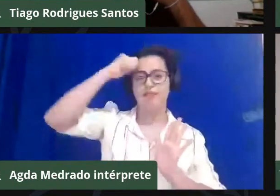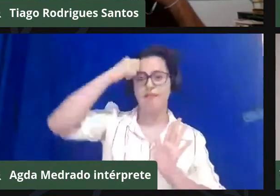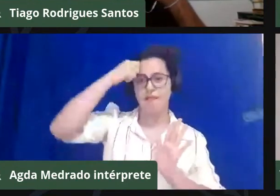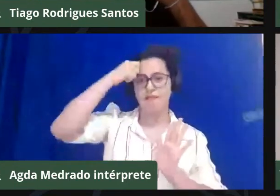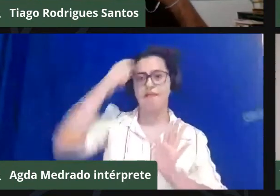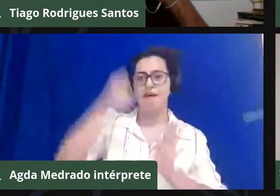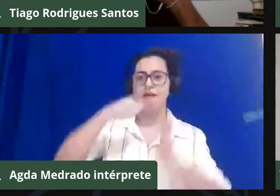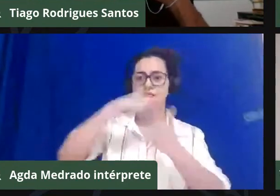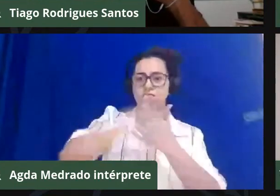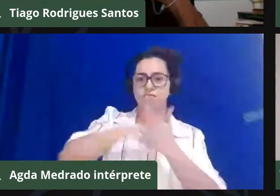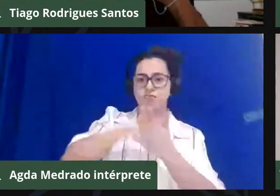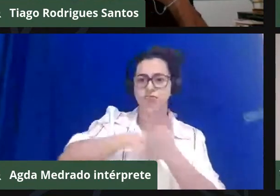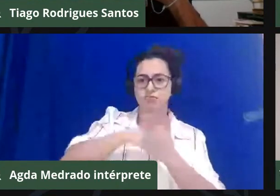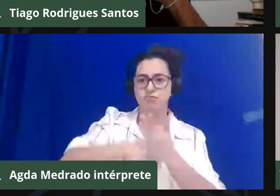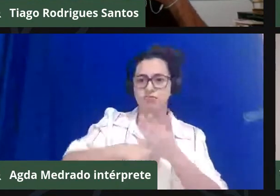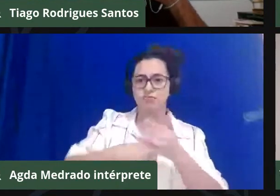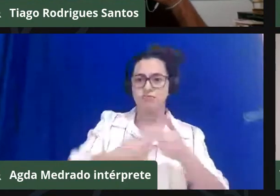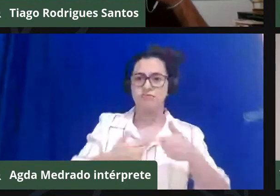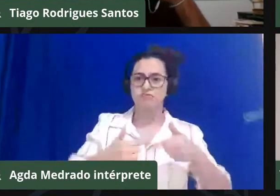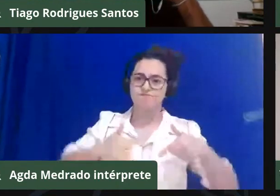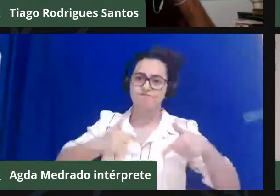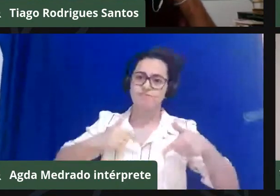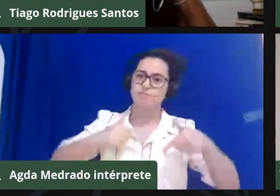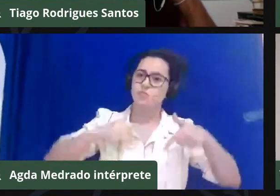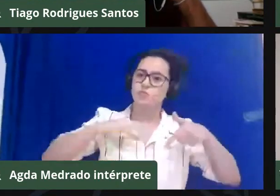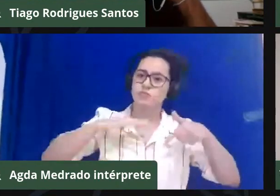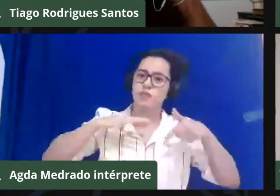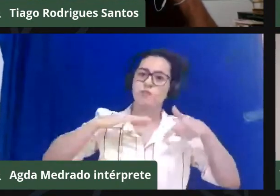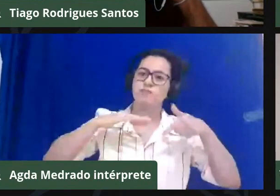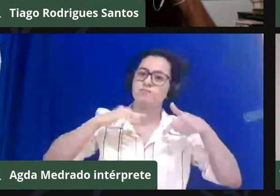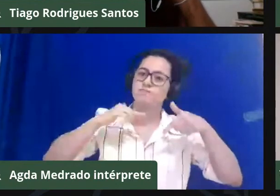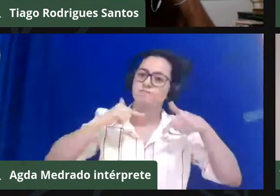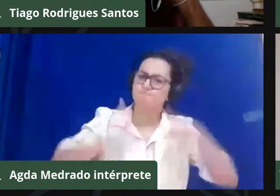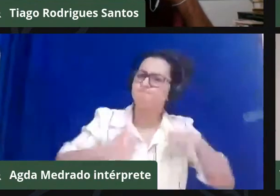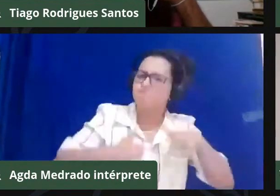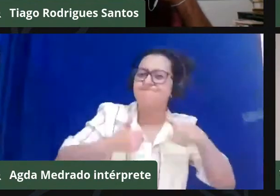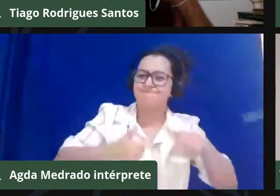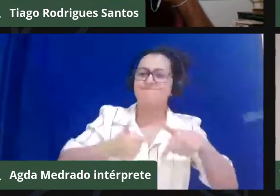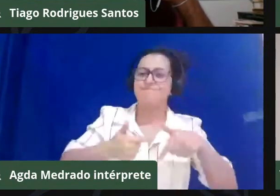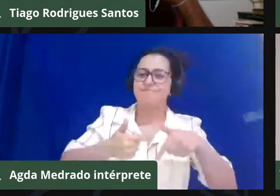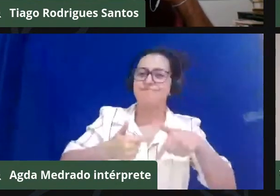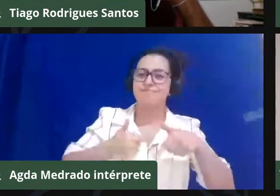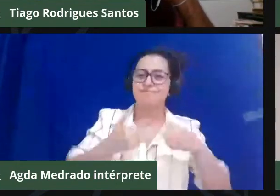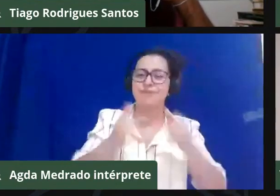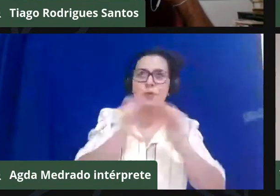importância de estar nesse campo, de debatendo, de sair, de chegar e de